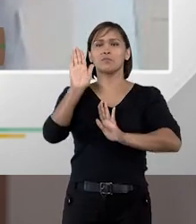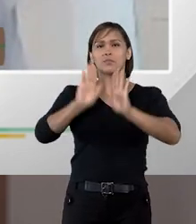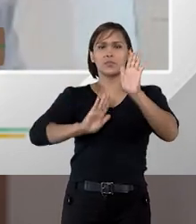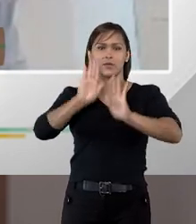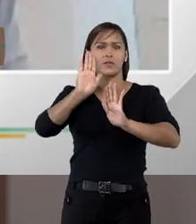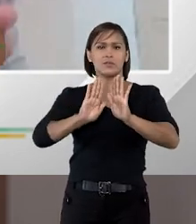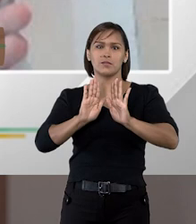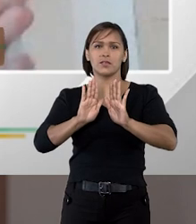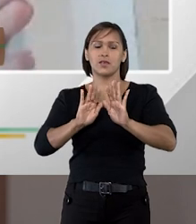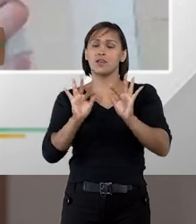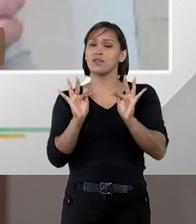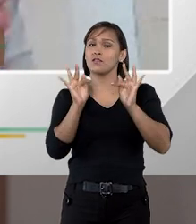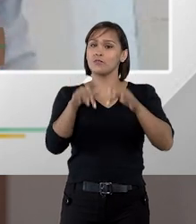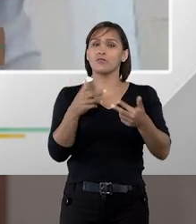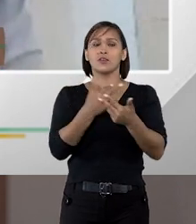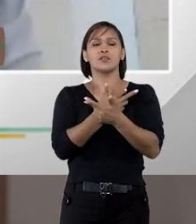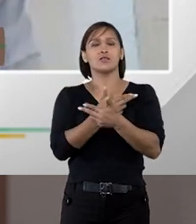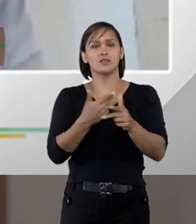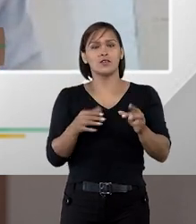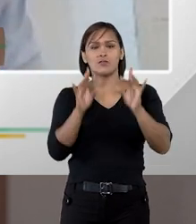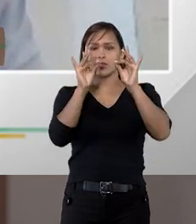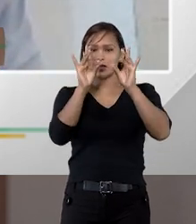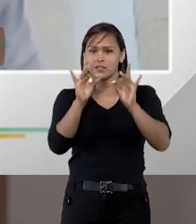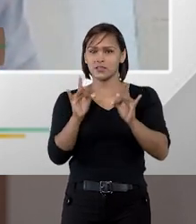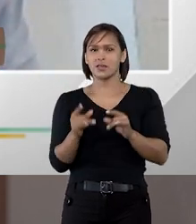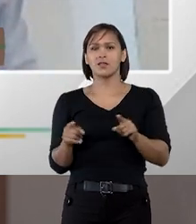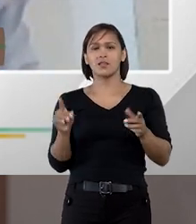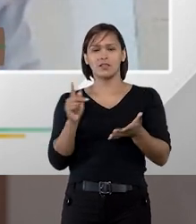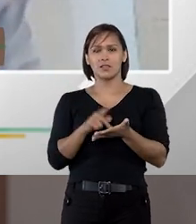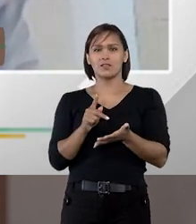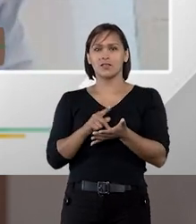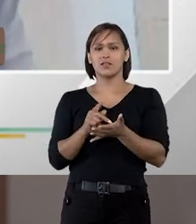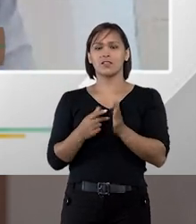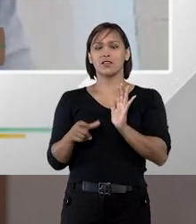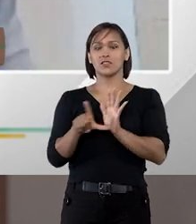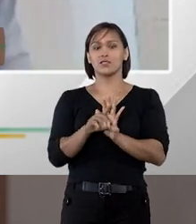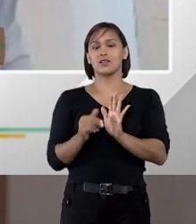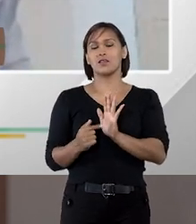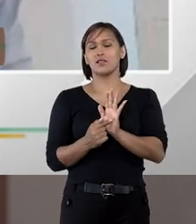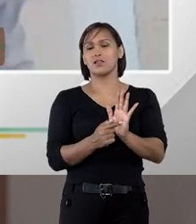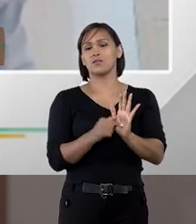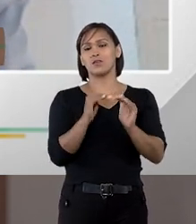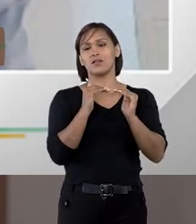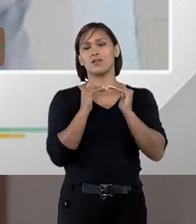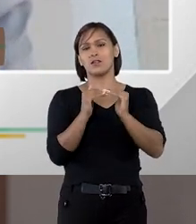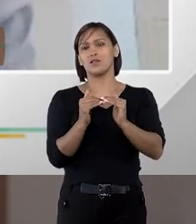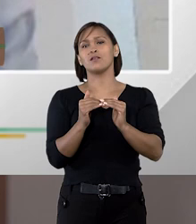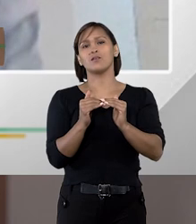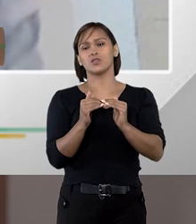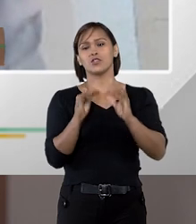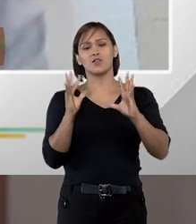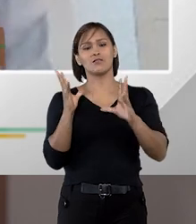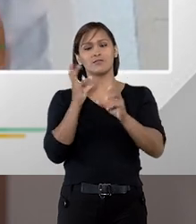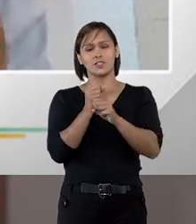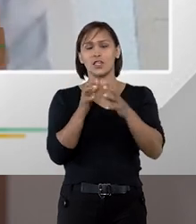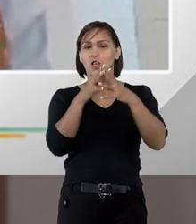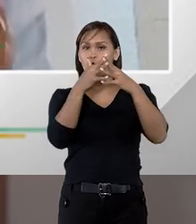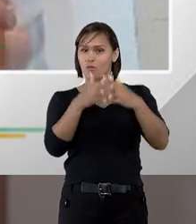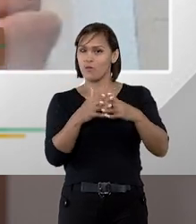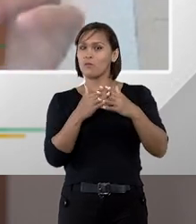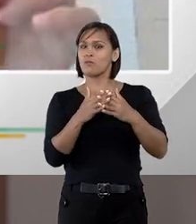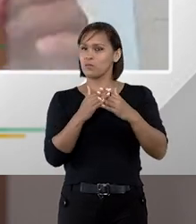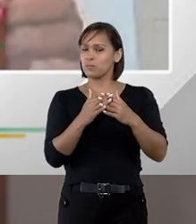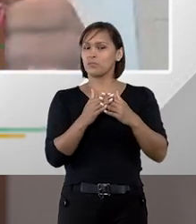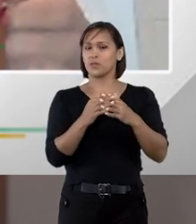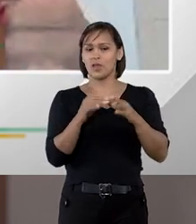licitação enfim são muitos detalhes mesmo que a lei traz e eu acho que é uma plataforma que vai ser complexa de